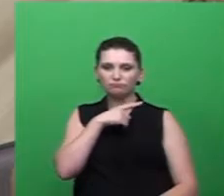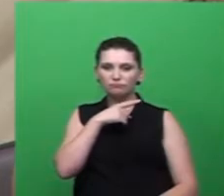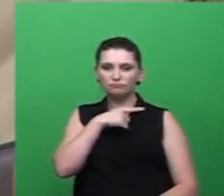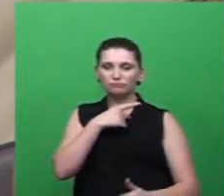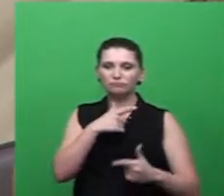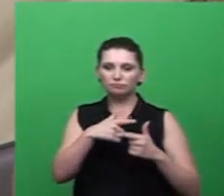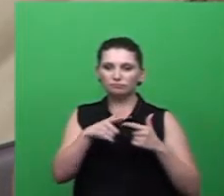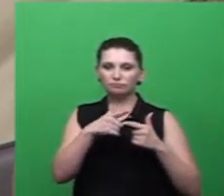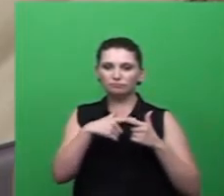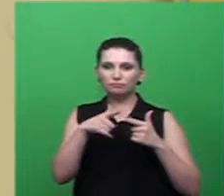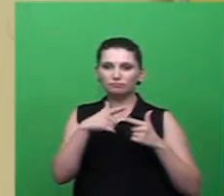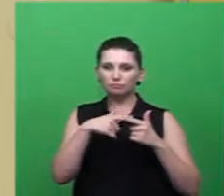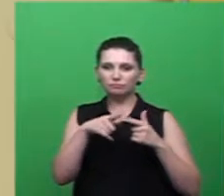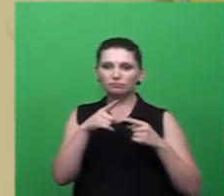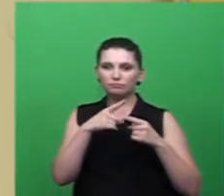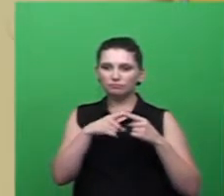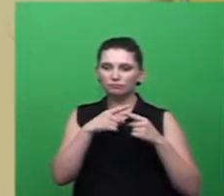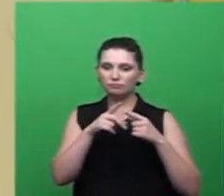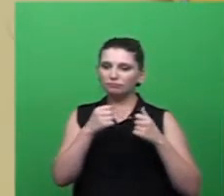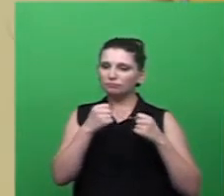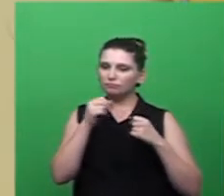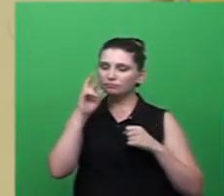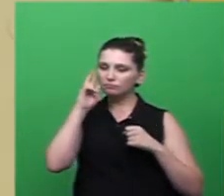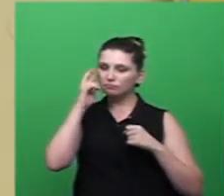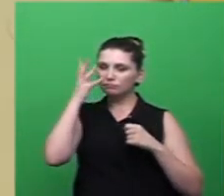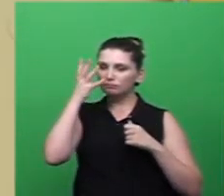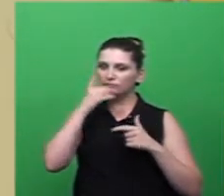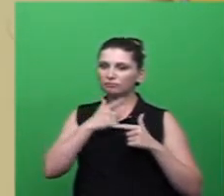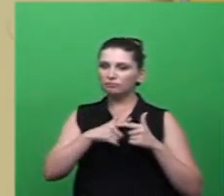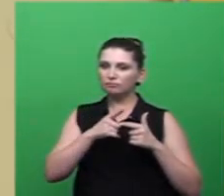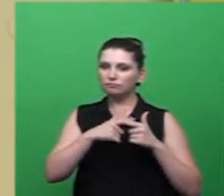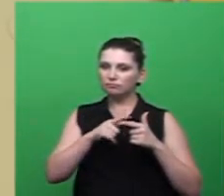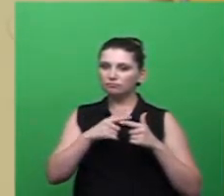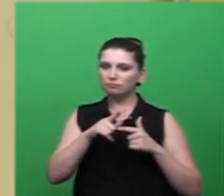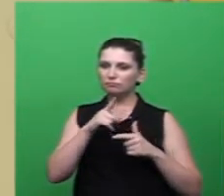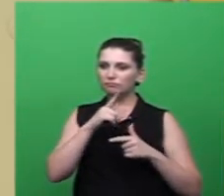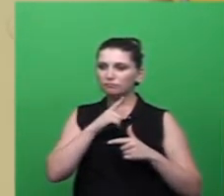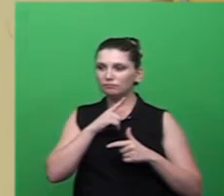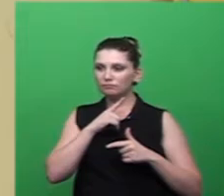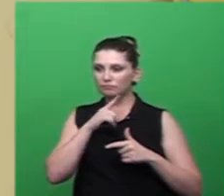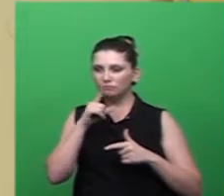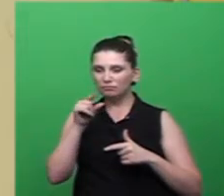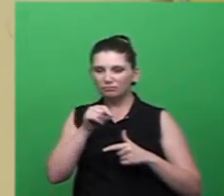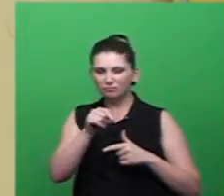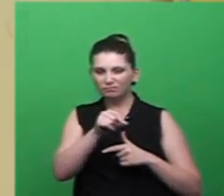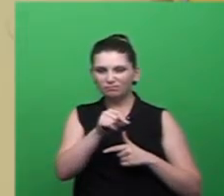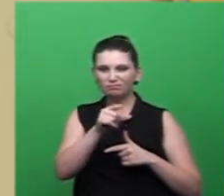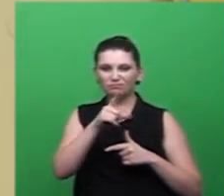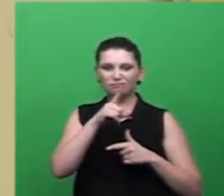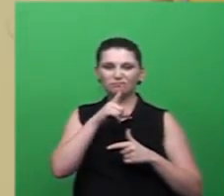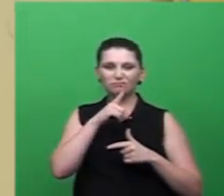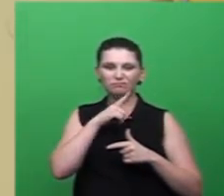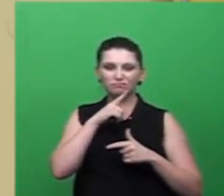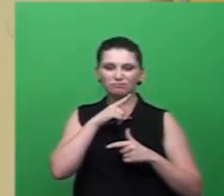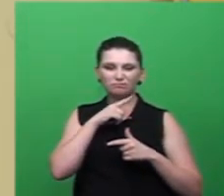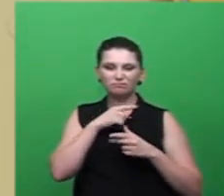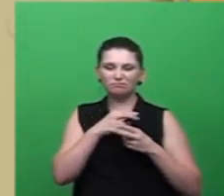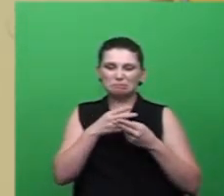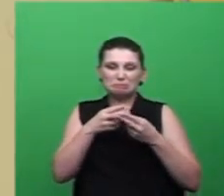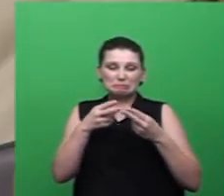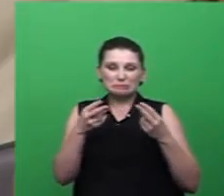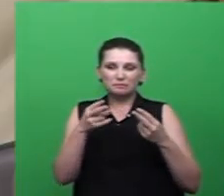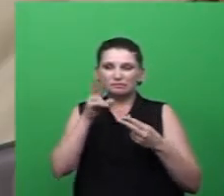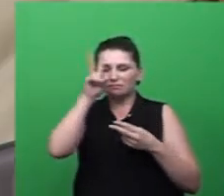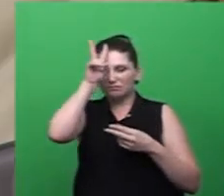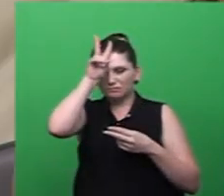drástica pra tentar solucionar o problema dela porque é ratazana é lagartos e tantos outros animais peçonhentos que está